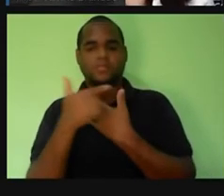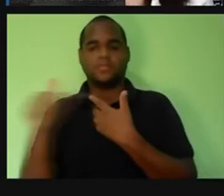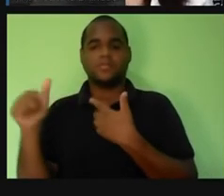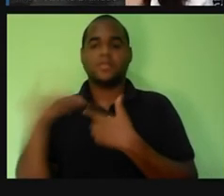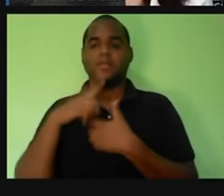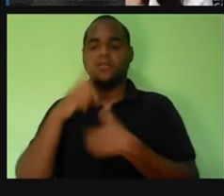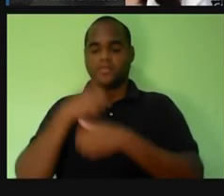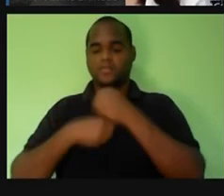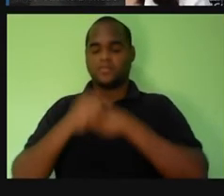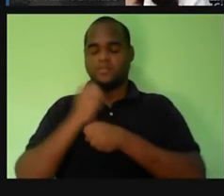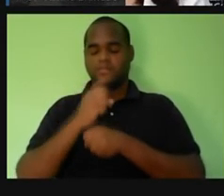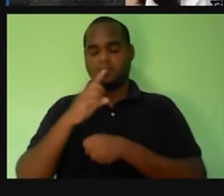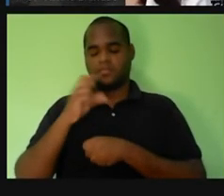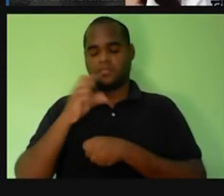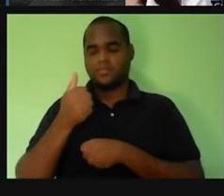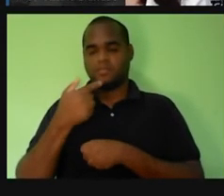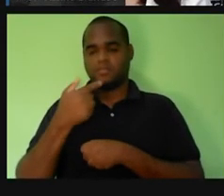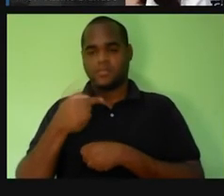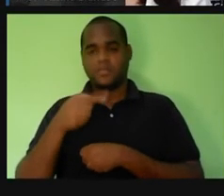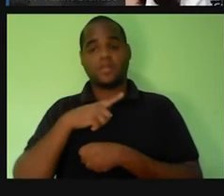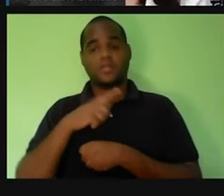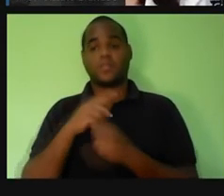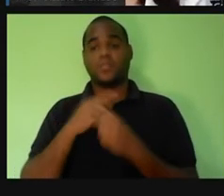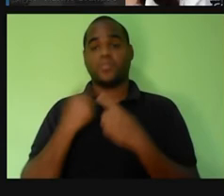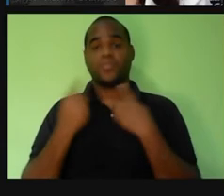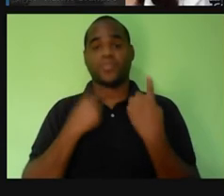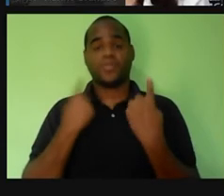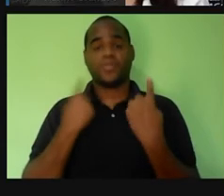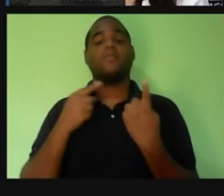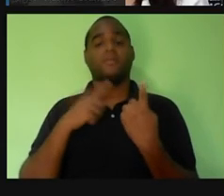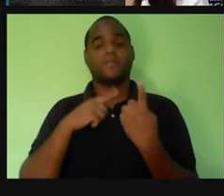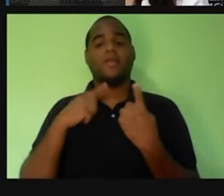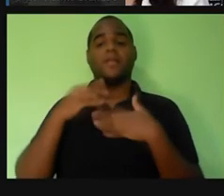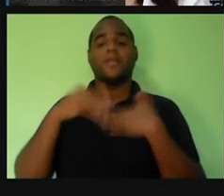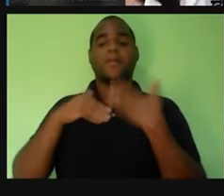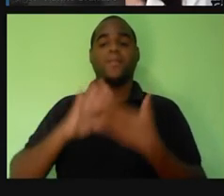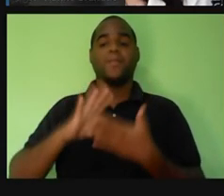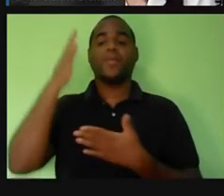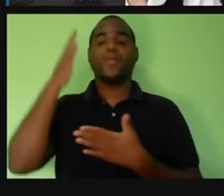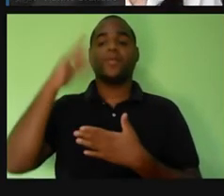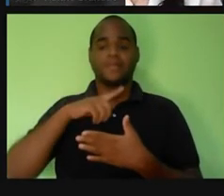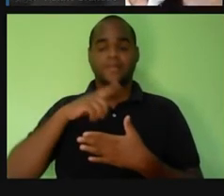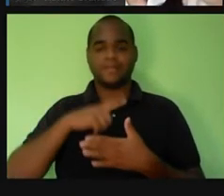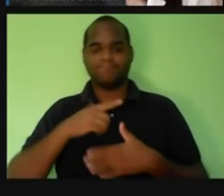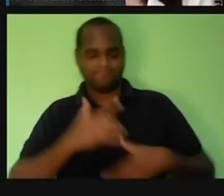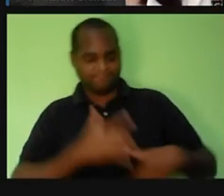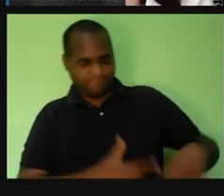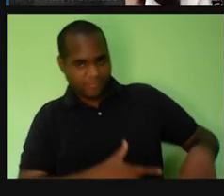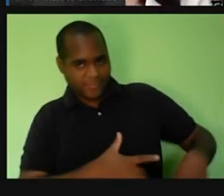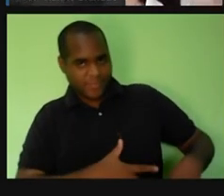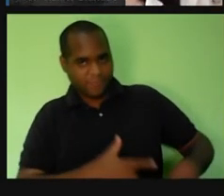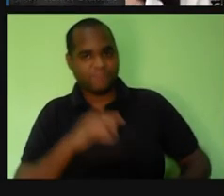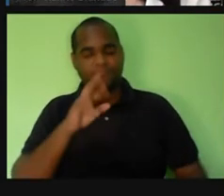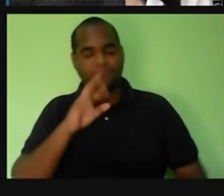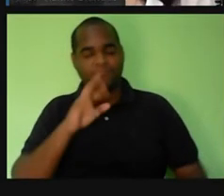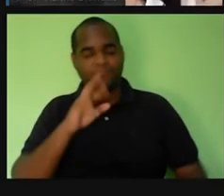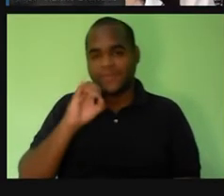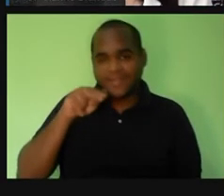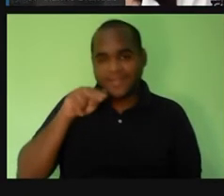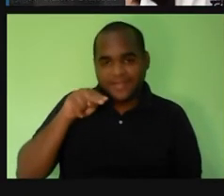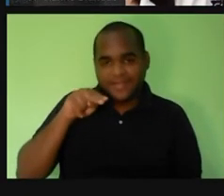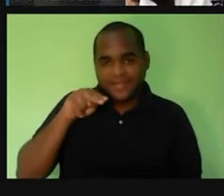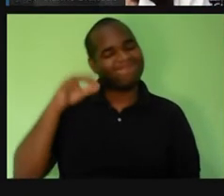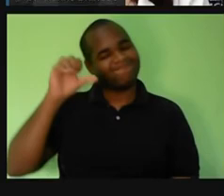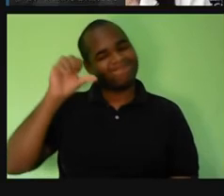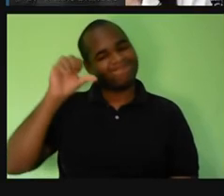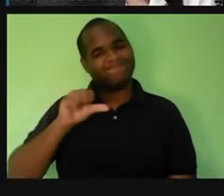Oswaldo Cruz faleceu devido a uma crise de insuficiência renal. Pro que história, né? Que a senhora está trazendo desse